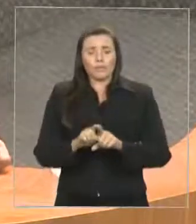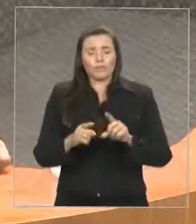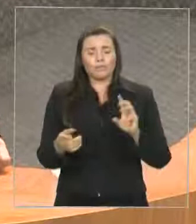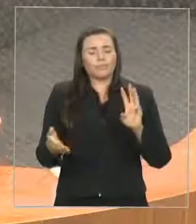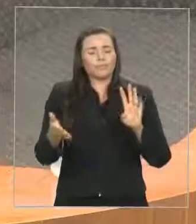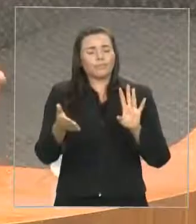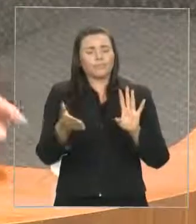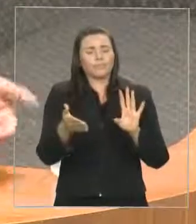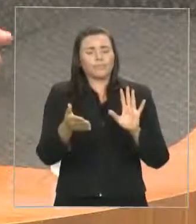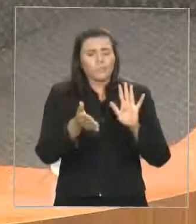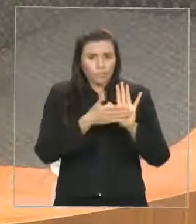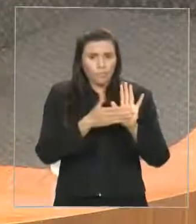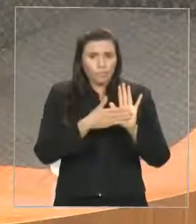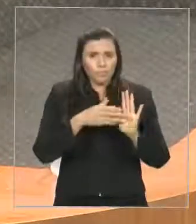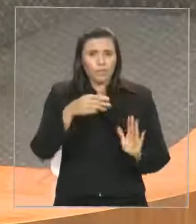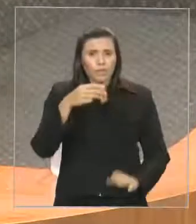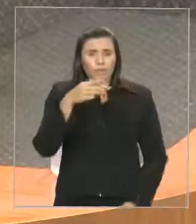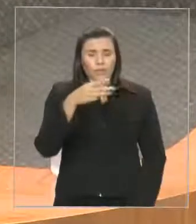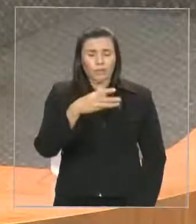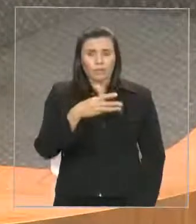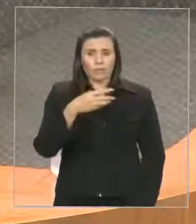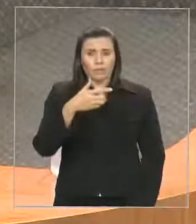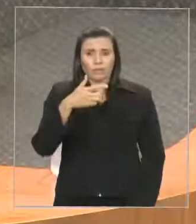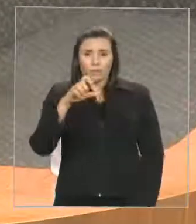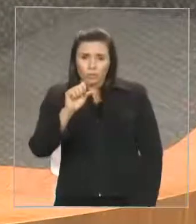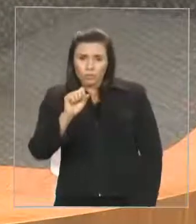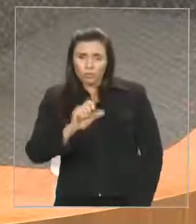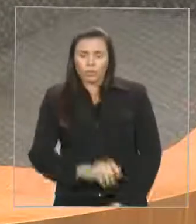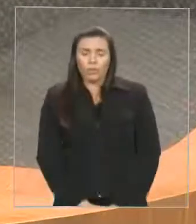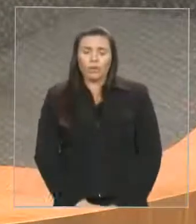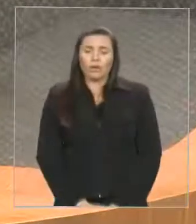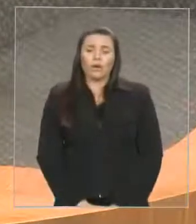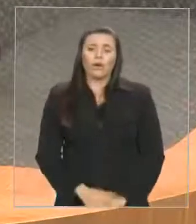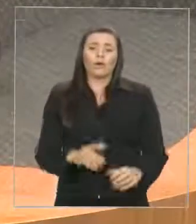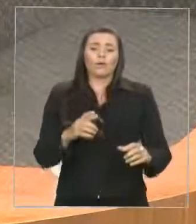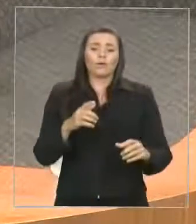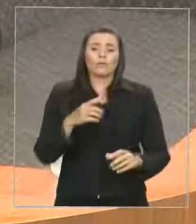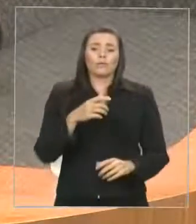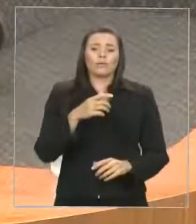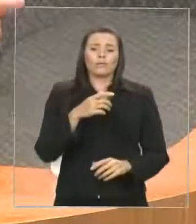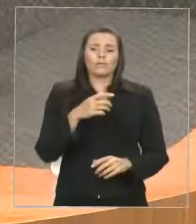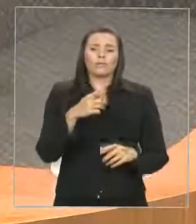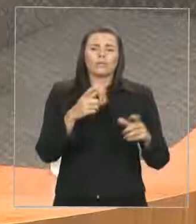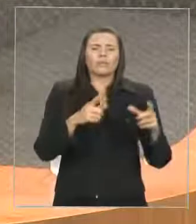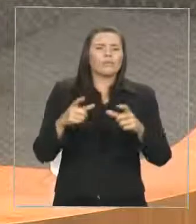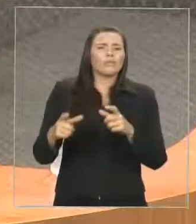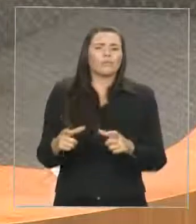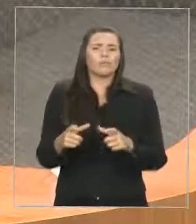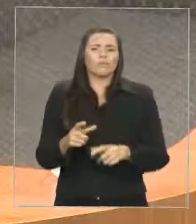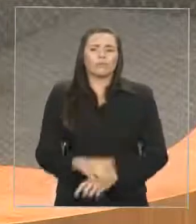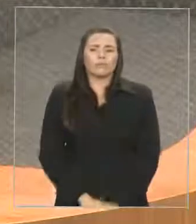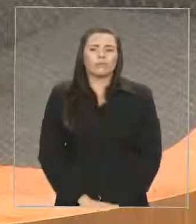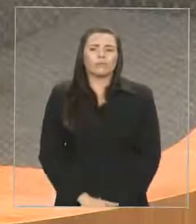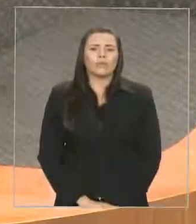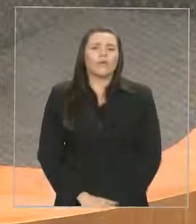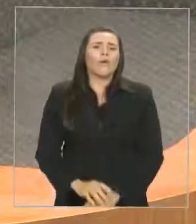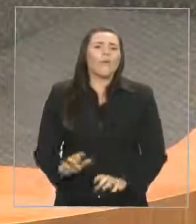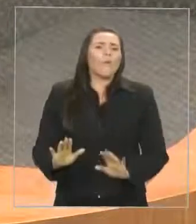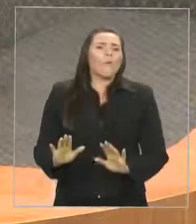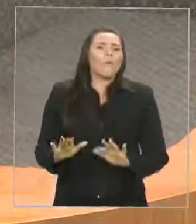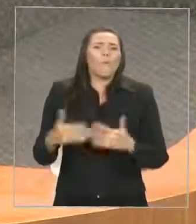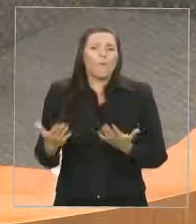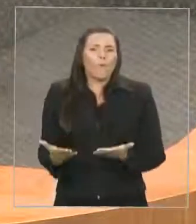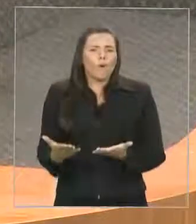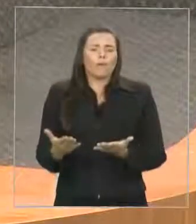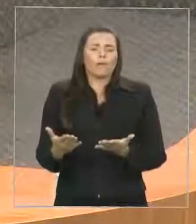o endereço das 574 escolas reformadas ou que estejam em processo de reforma com prazo de